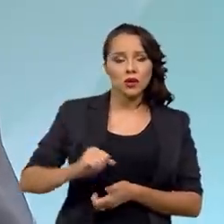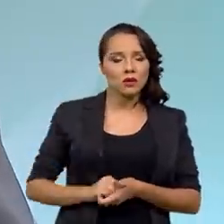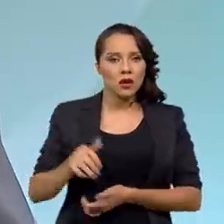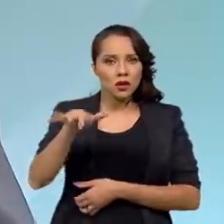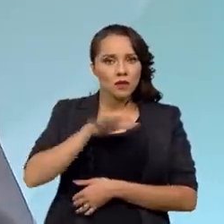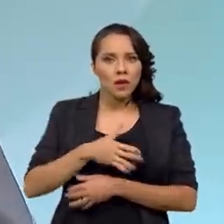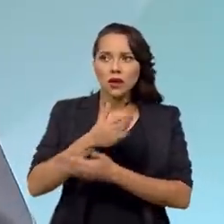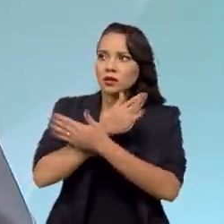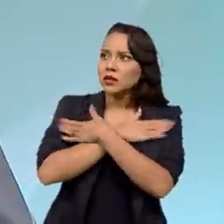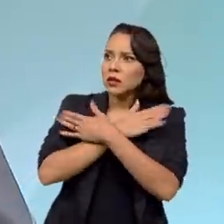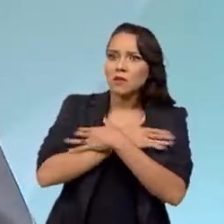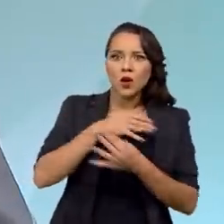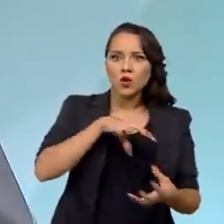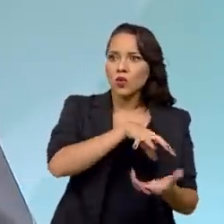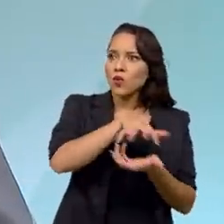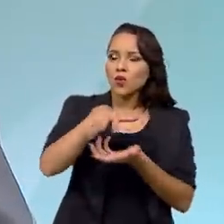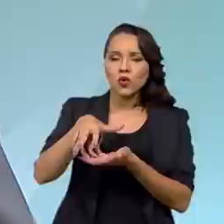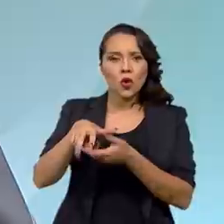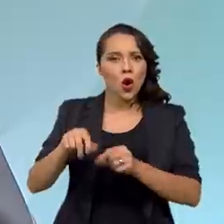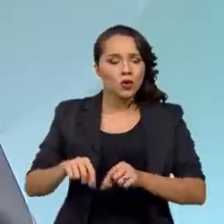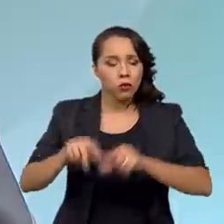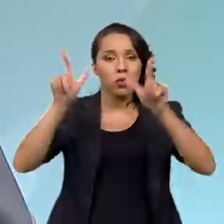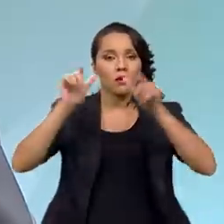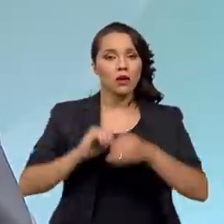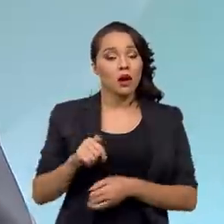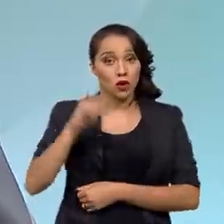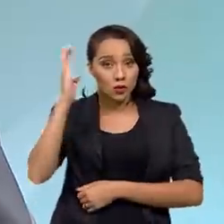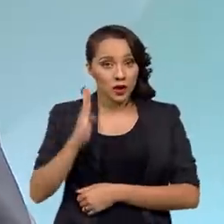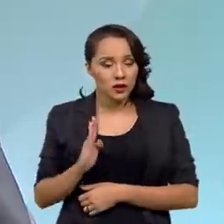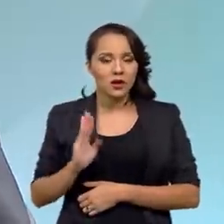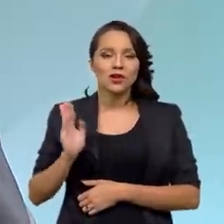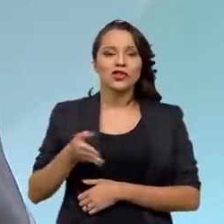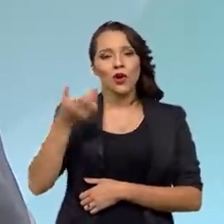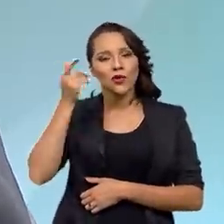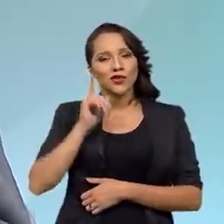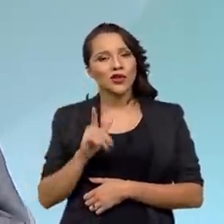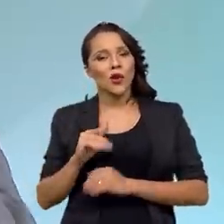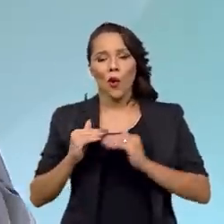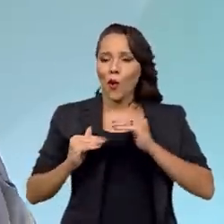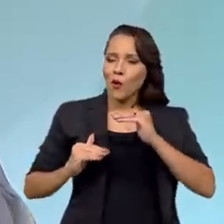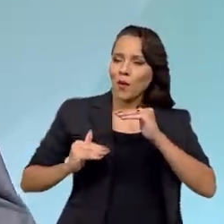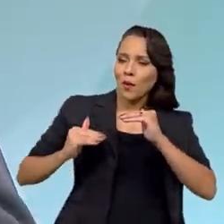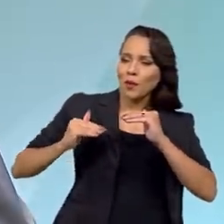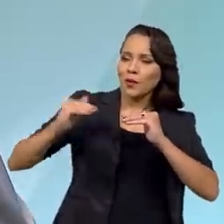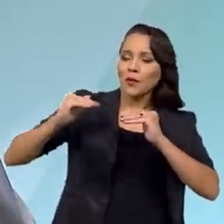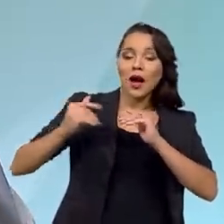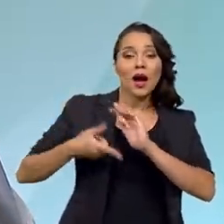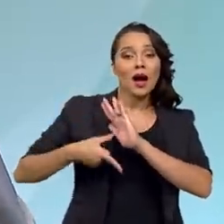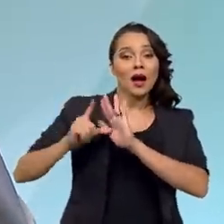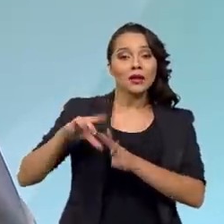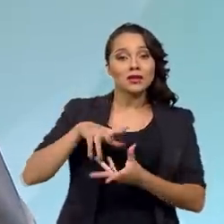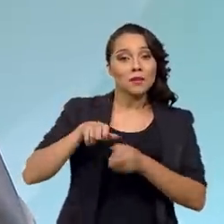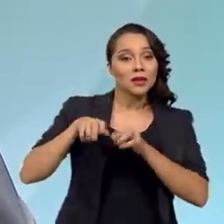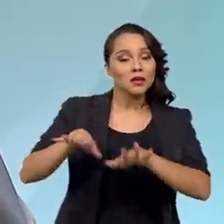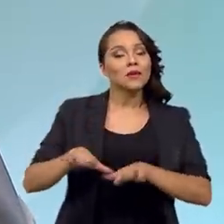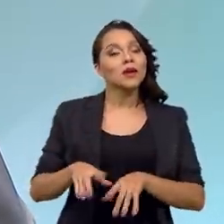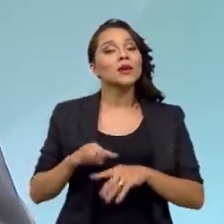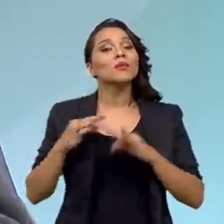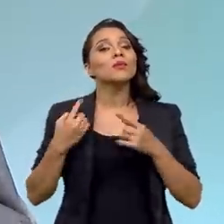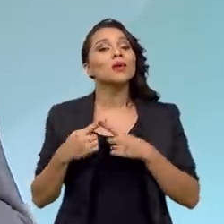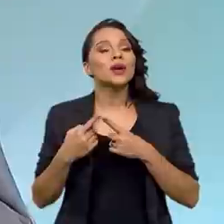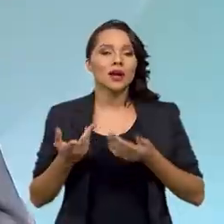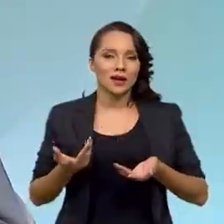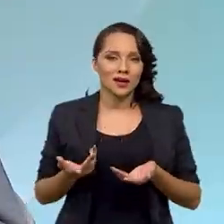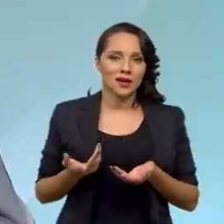desemprego no mundo inteiro aumentou. Agora, no Brasil, nós já retomamos a patamares pré-pandemia. Tudo isso por quê?